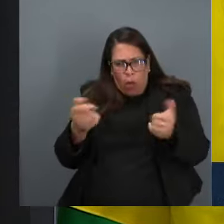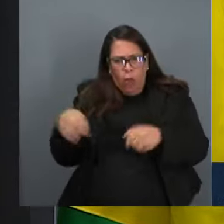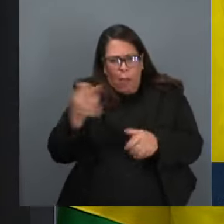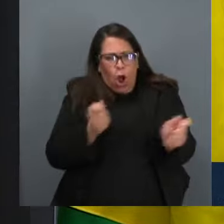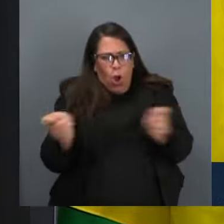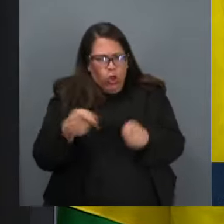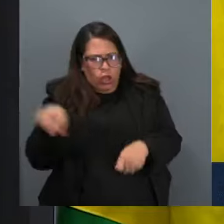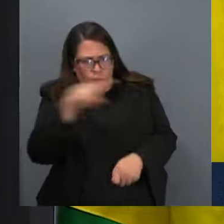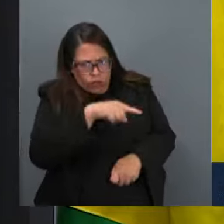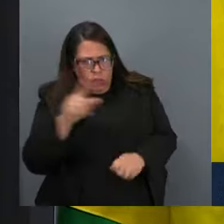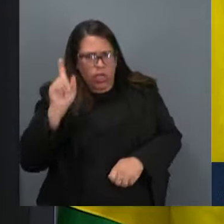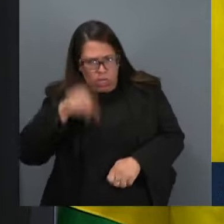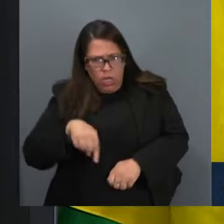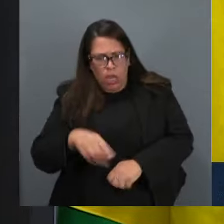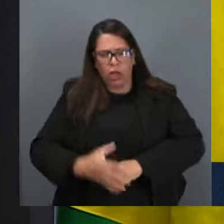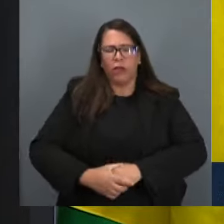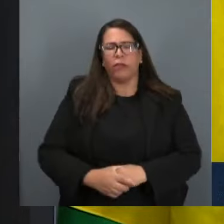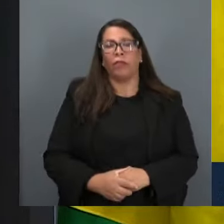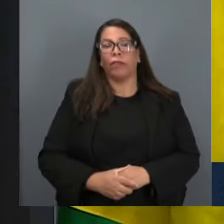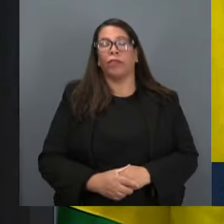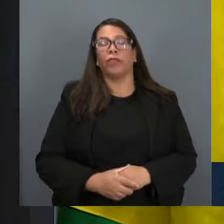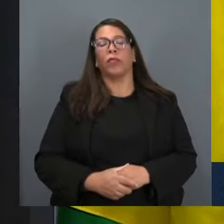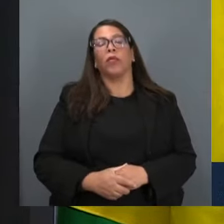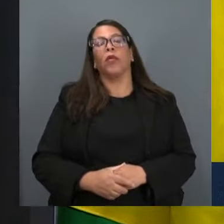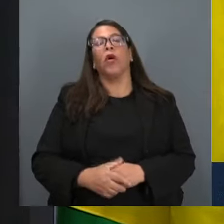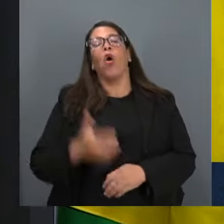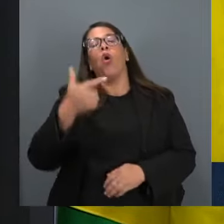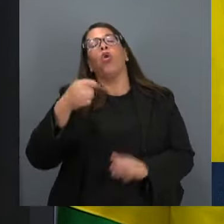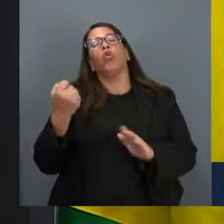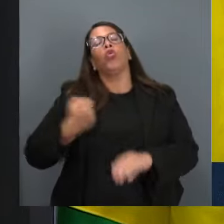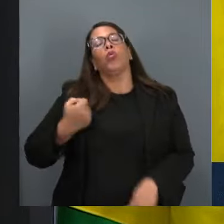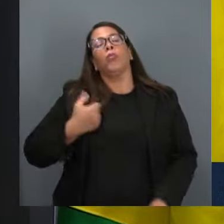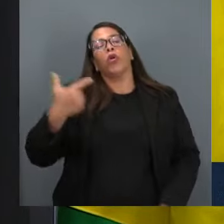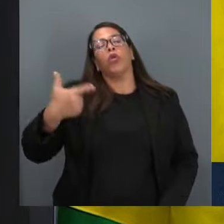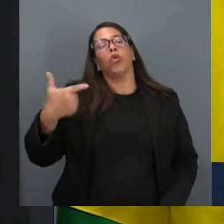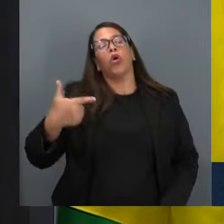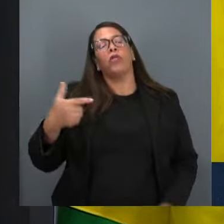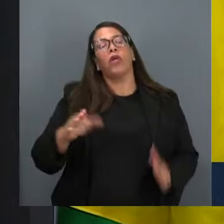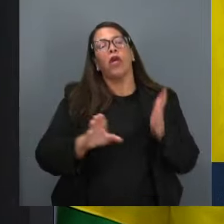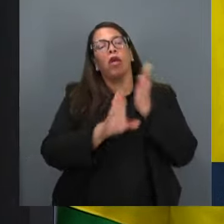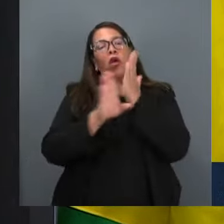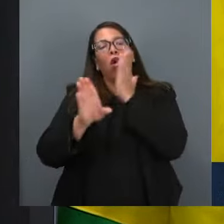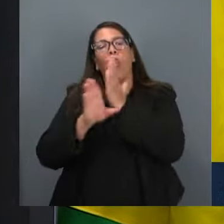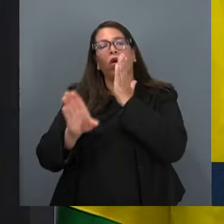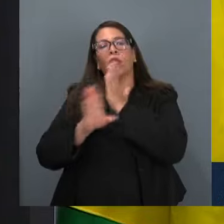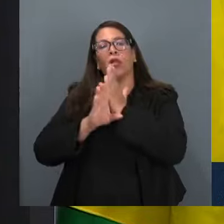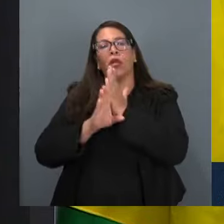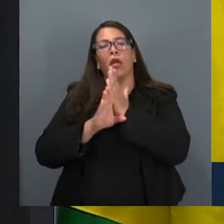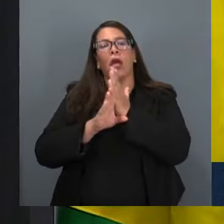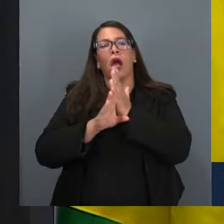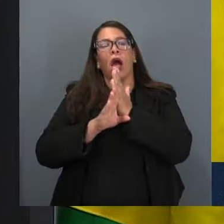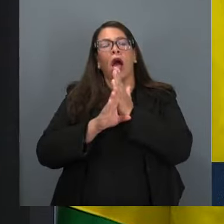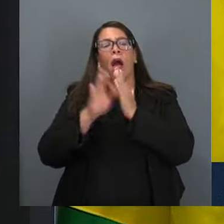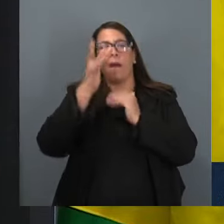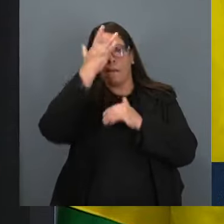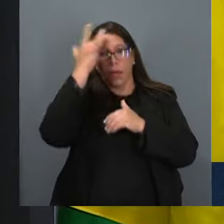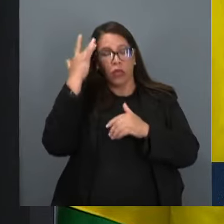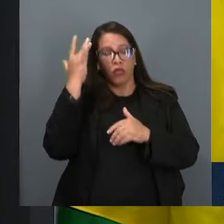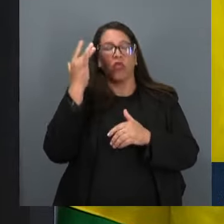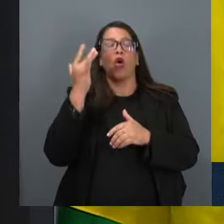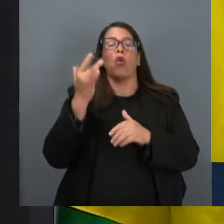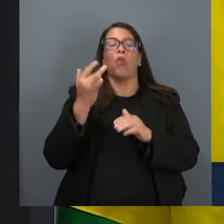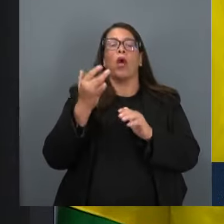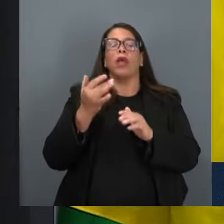Outro item 2. Identificação de públicos e formadores de